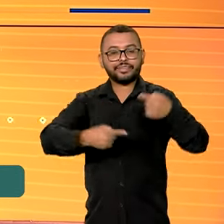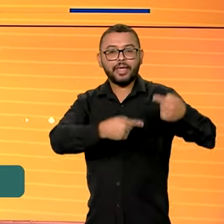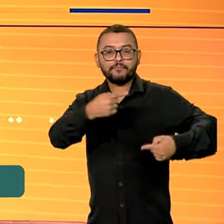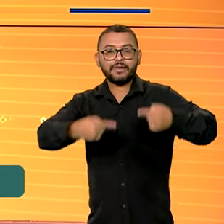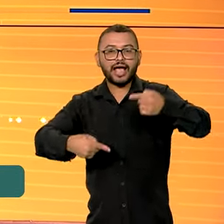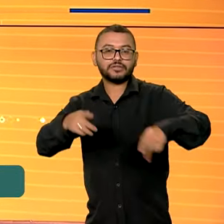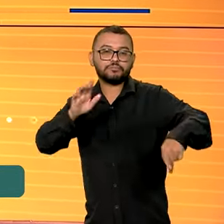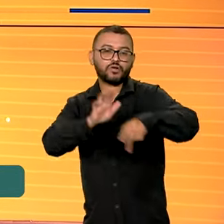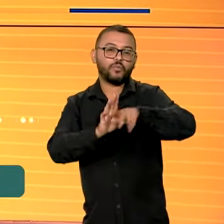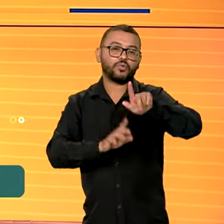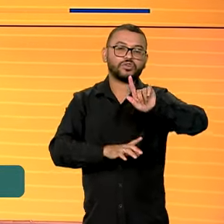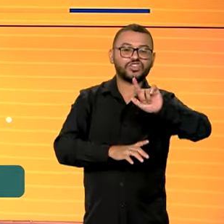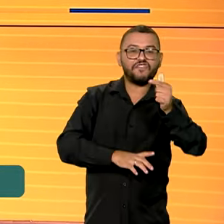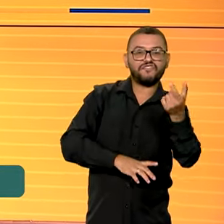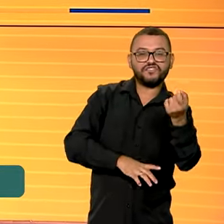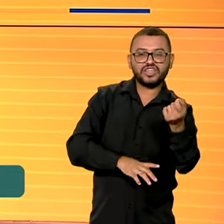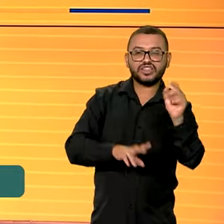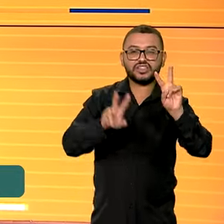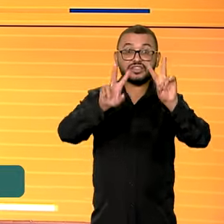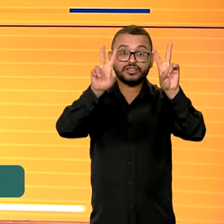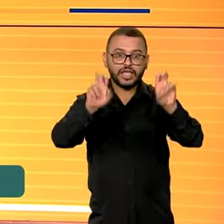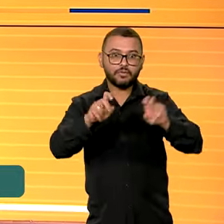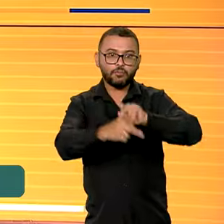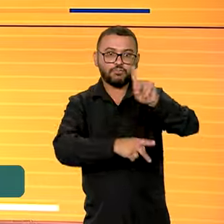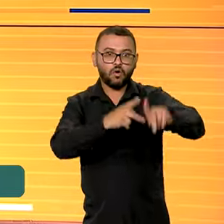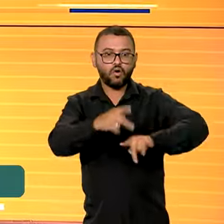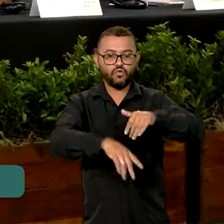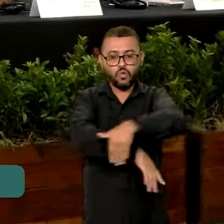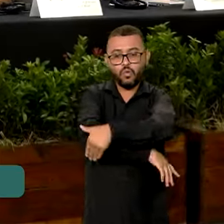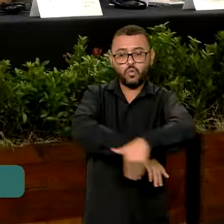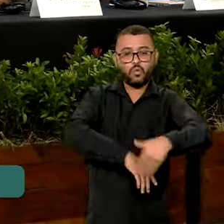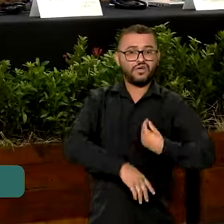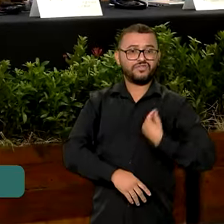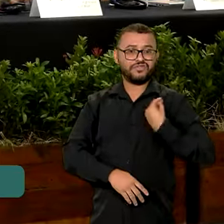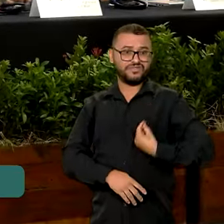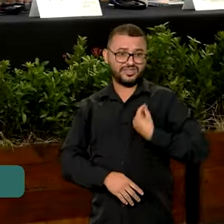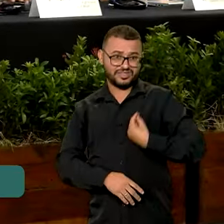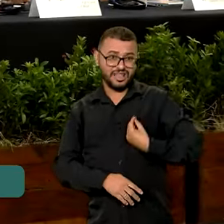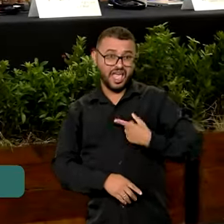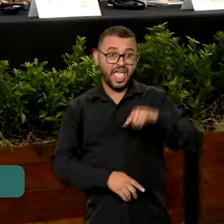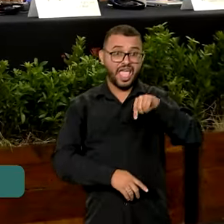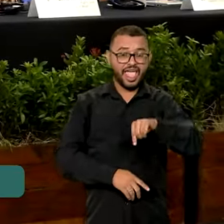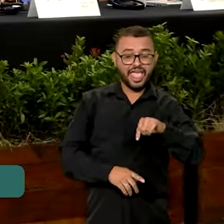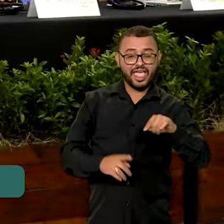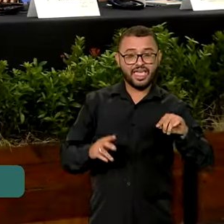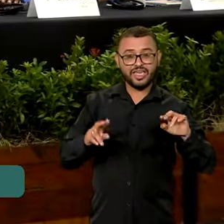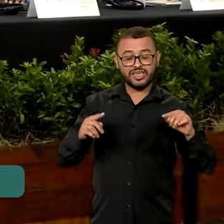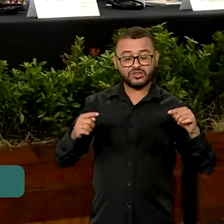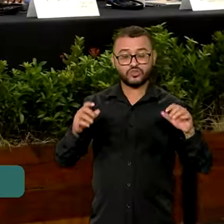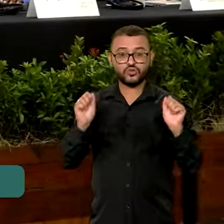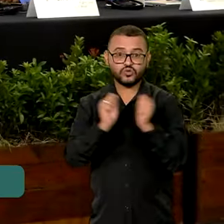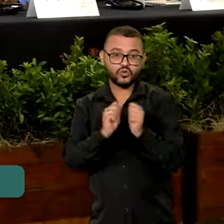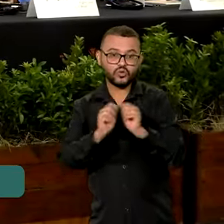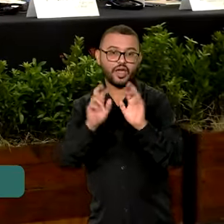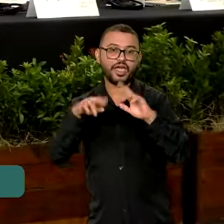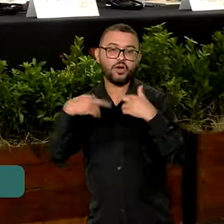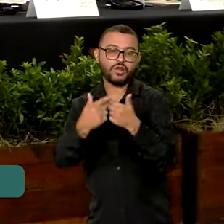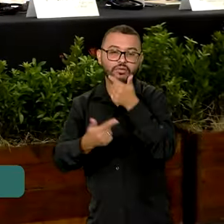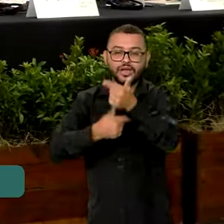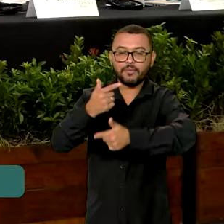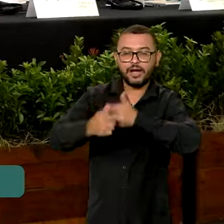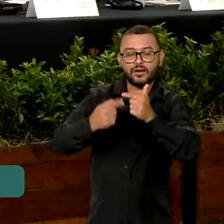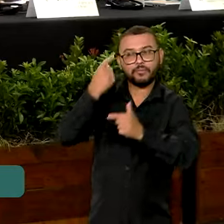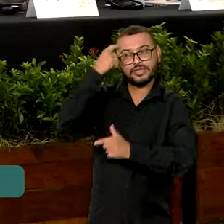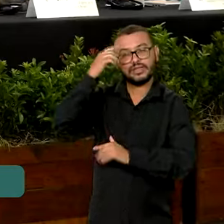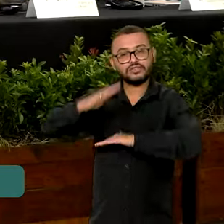no âmbito do G20 sobre a população em situação de rua. O encontro foi paralelo à reunião do Grupo de Trabalho